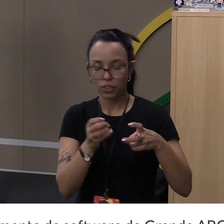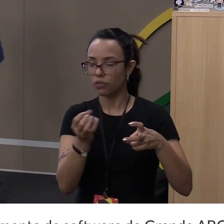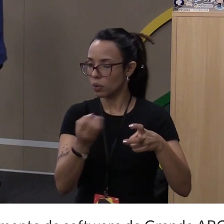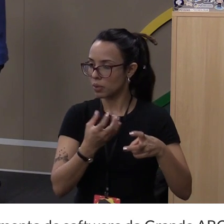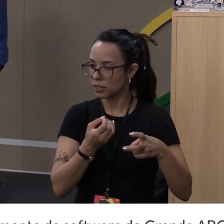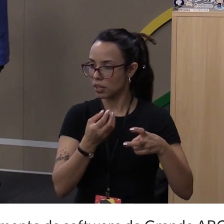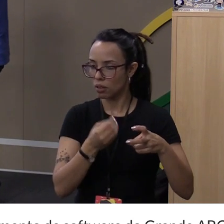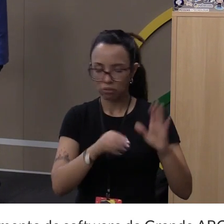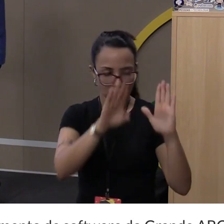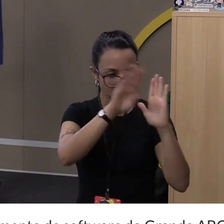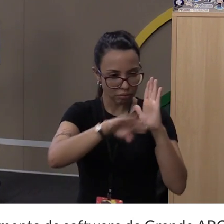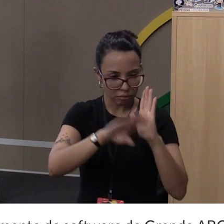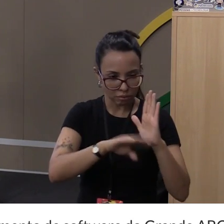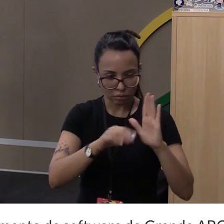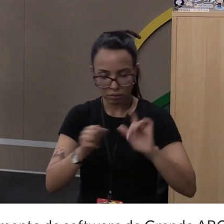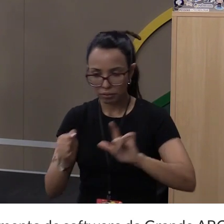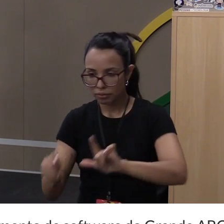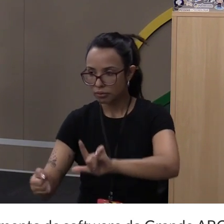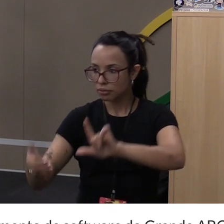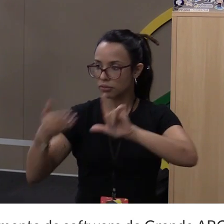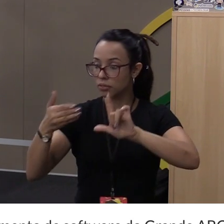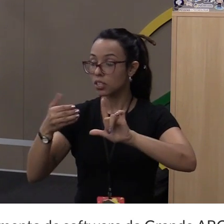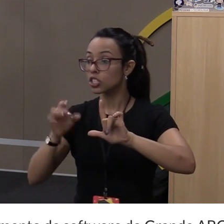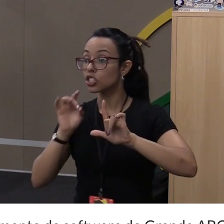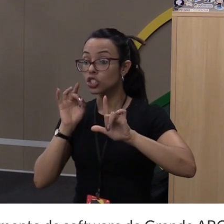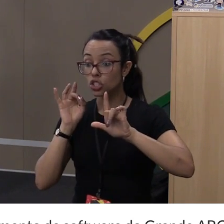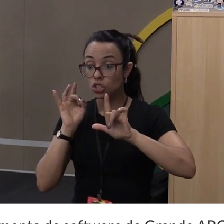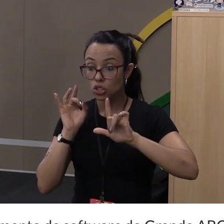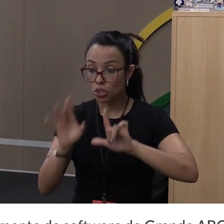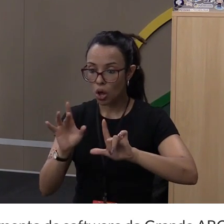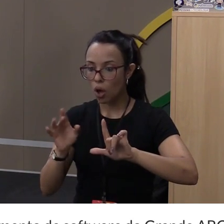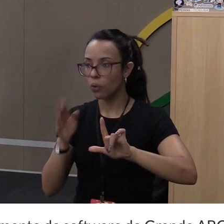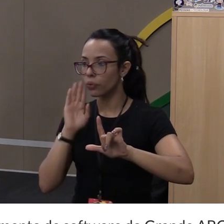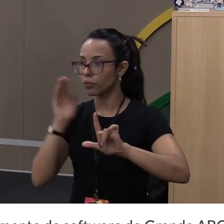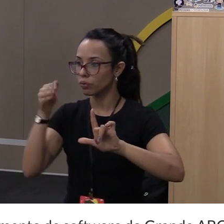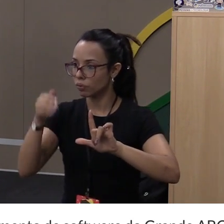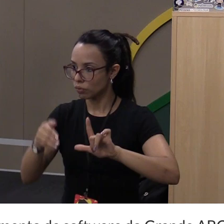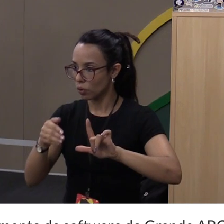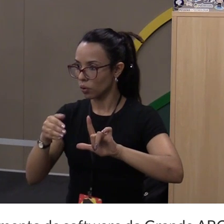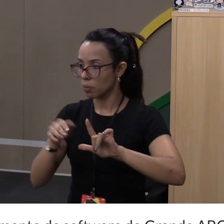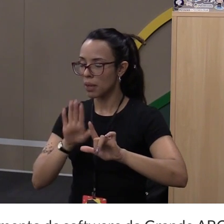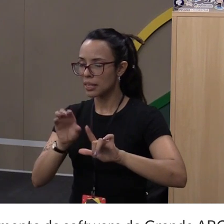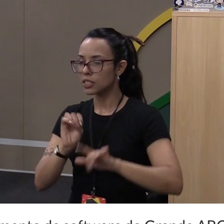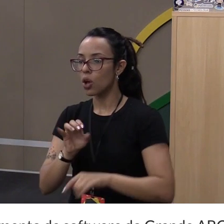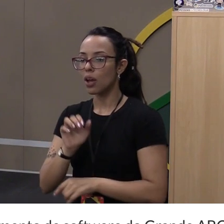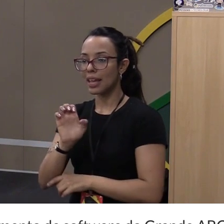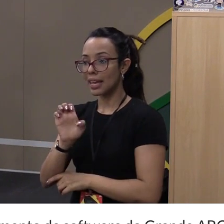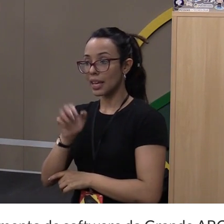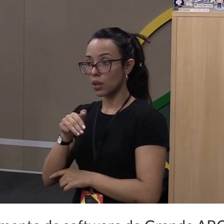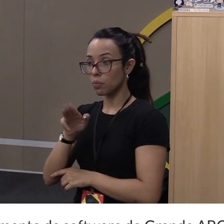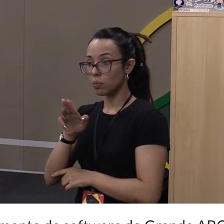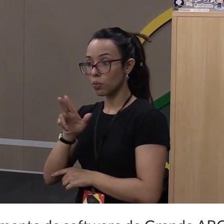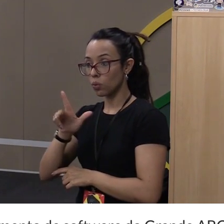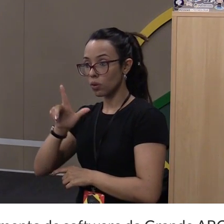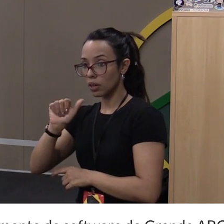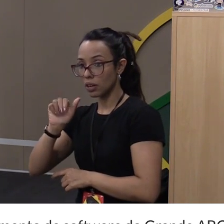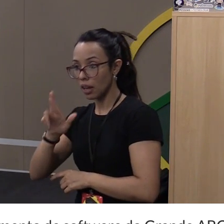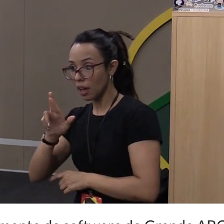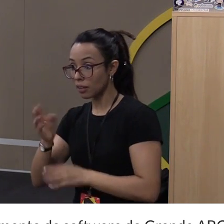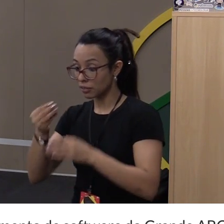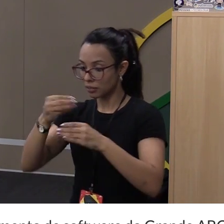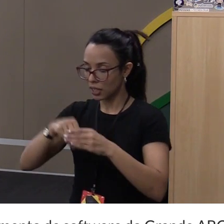página. Mas, basicamente, emular os requests HTTP que a página faz, já resolve uma boa parte dos